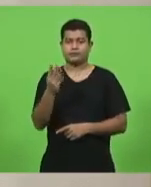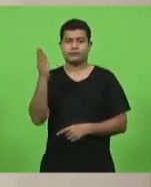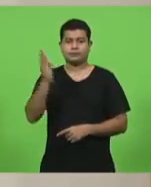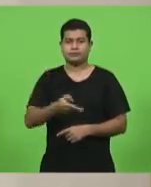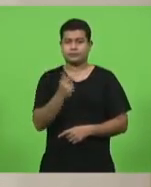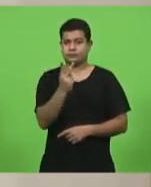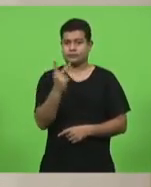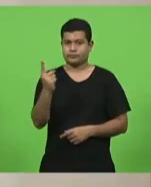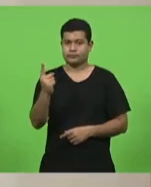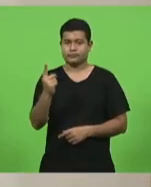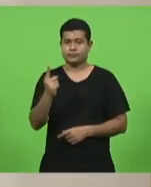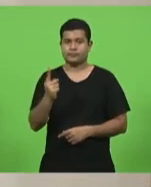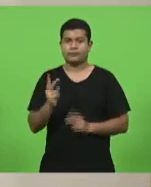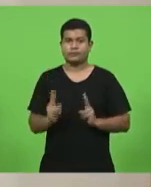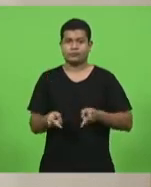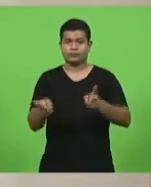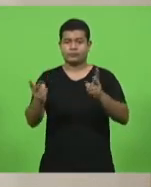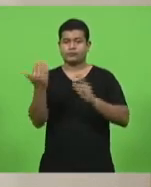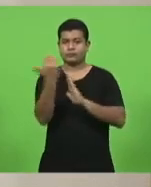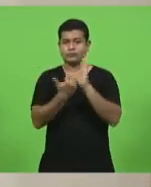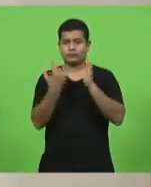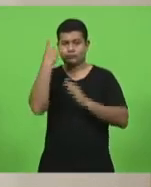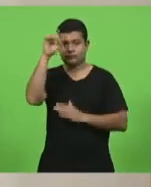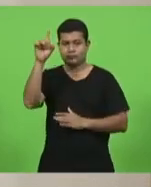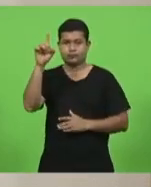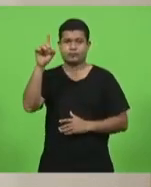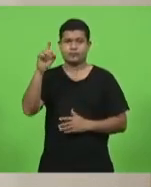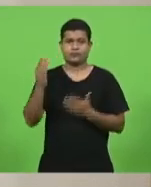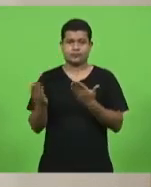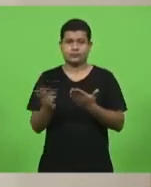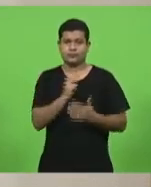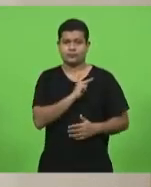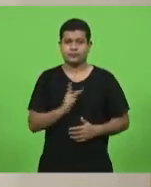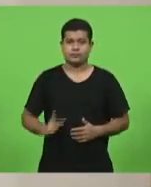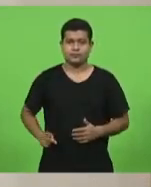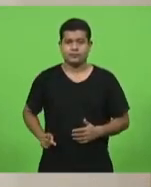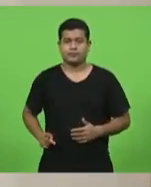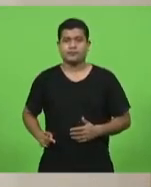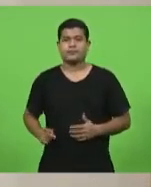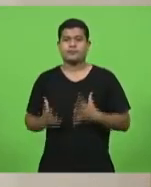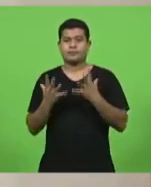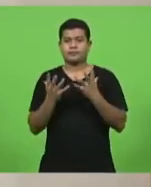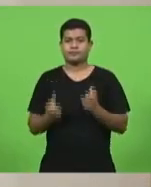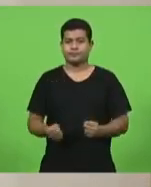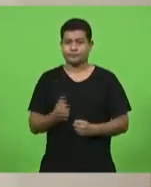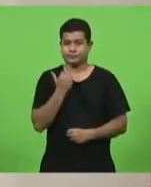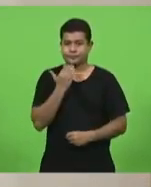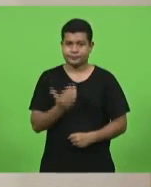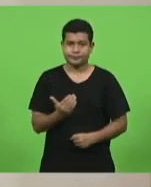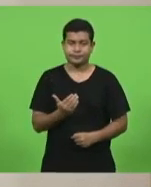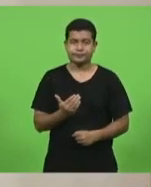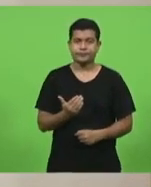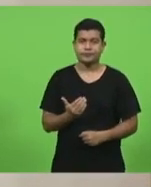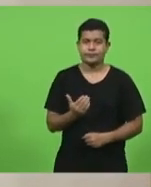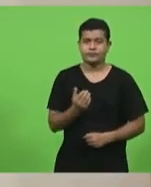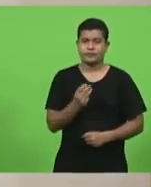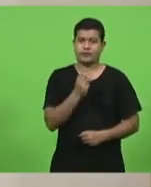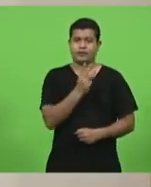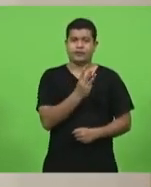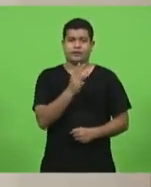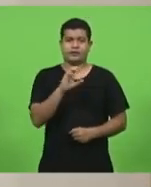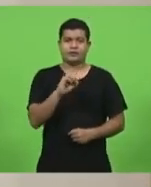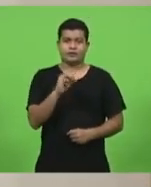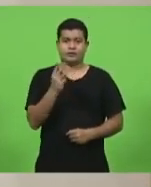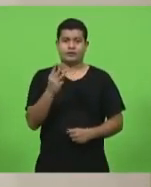Dando continuidade à ordem do dia, o senhor presidente deferiu os requerimentos 303 a